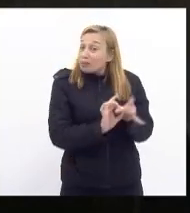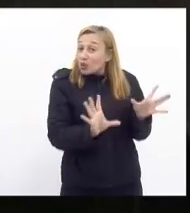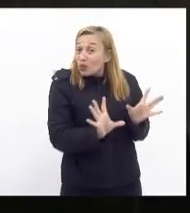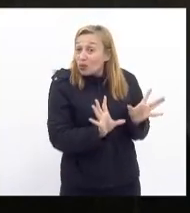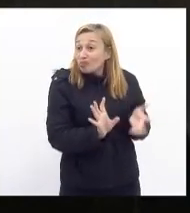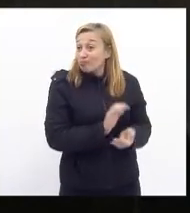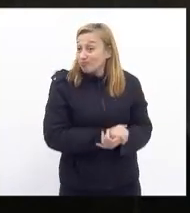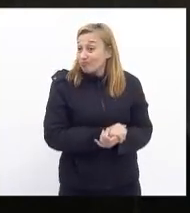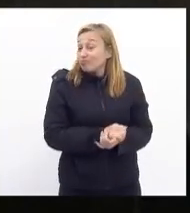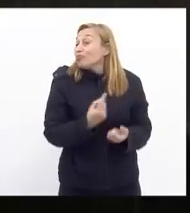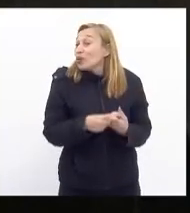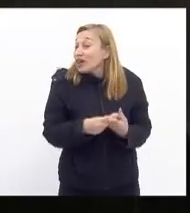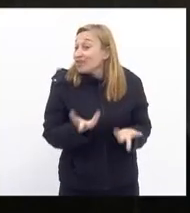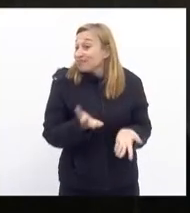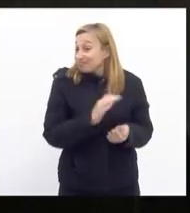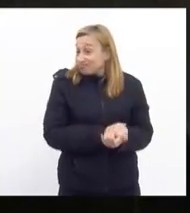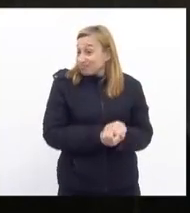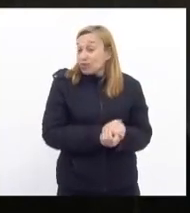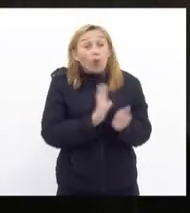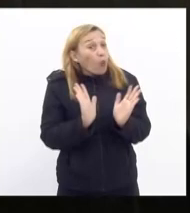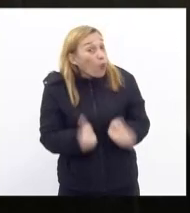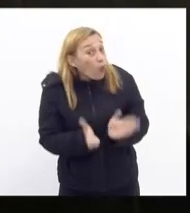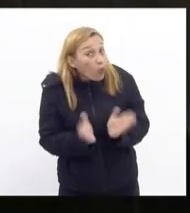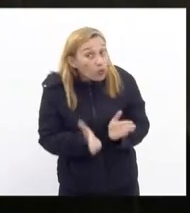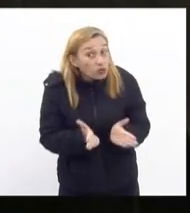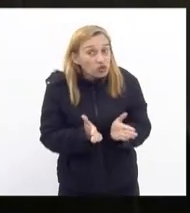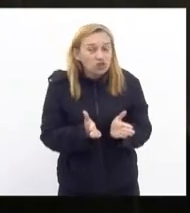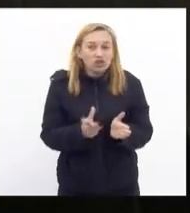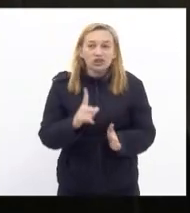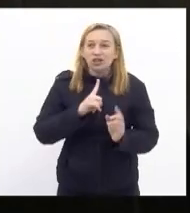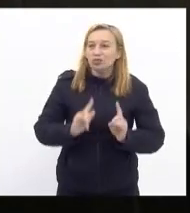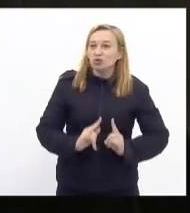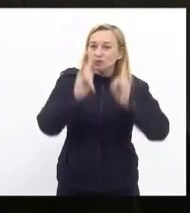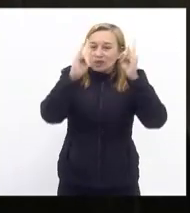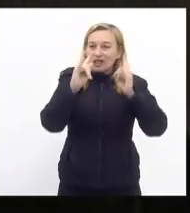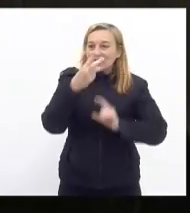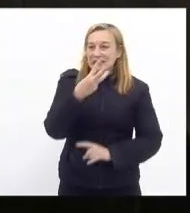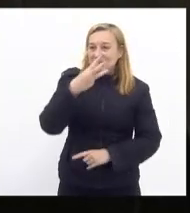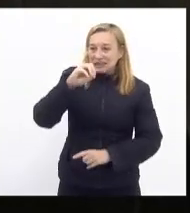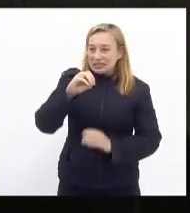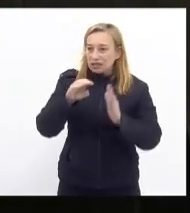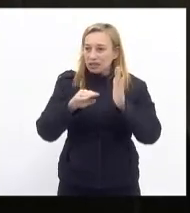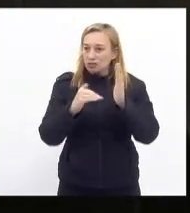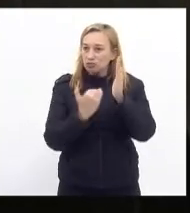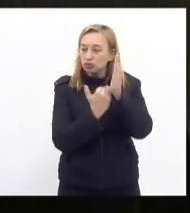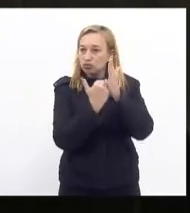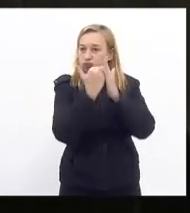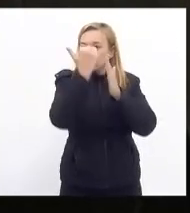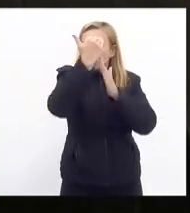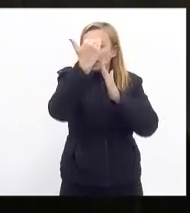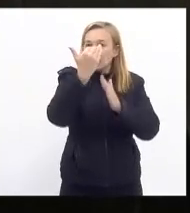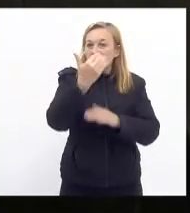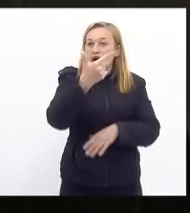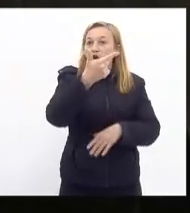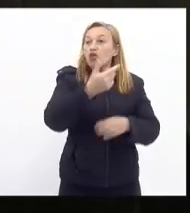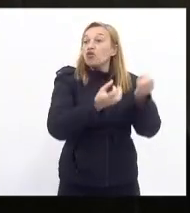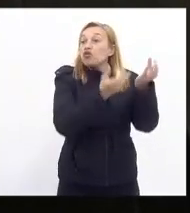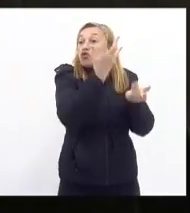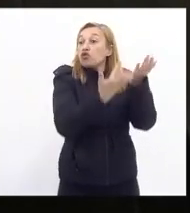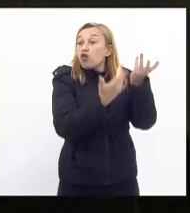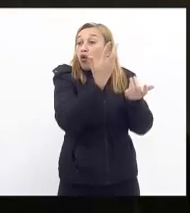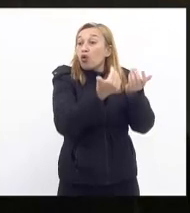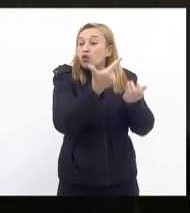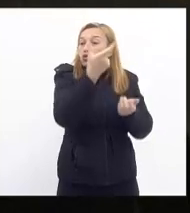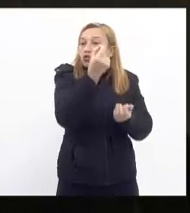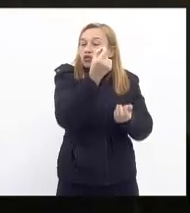por quê? hoje aqui nós temos um prédio de 30 andares está pegando fogo no 28º está